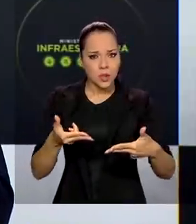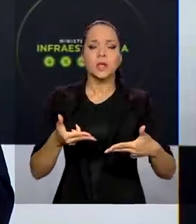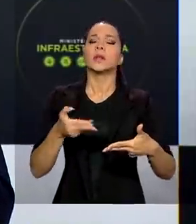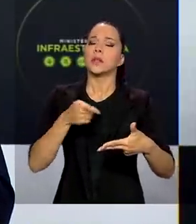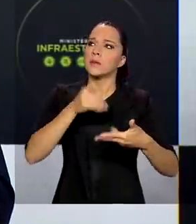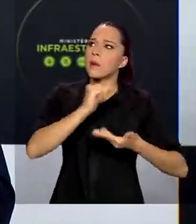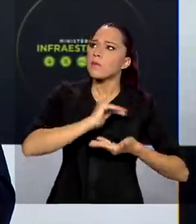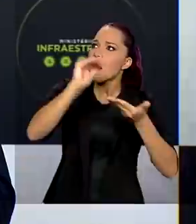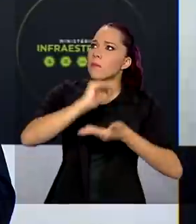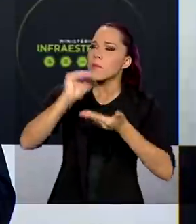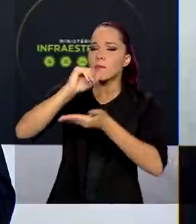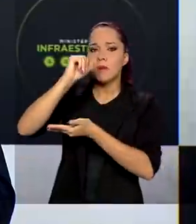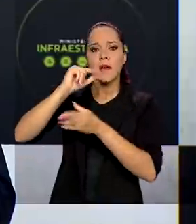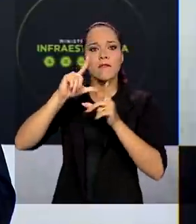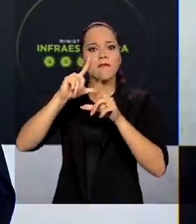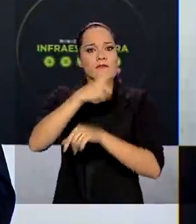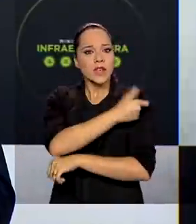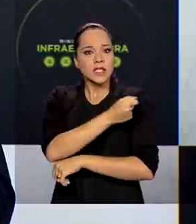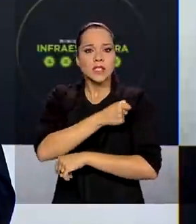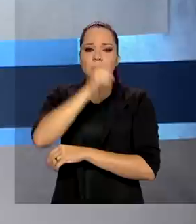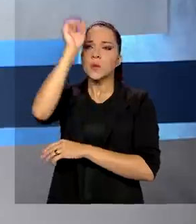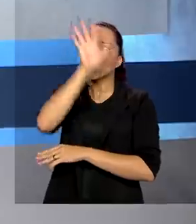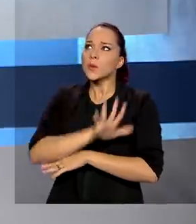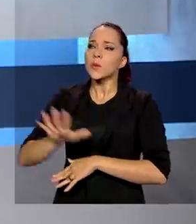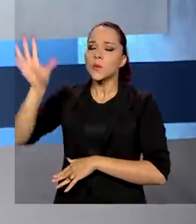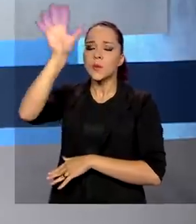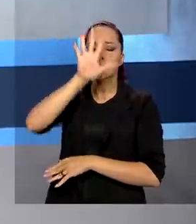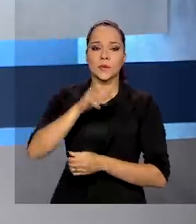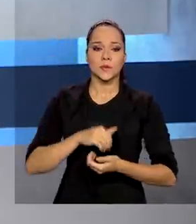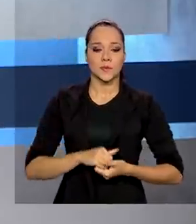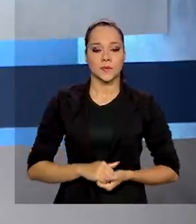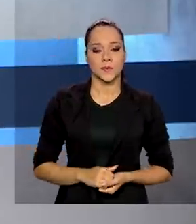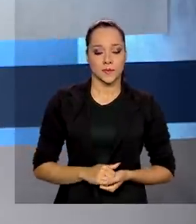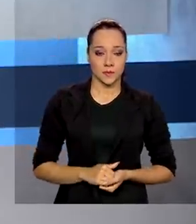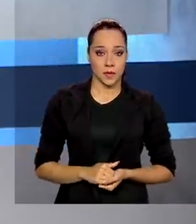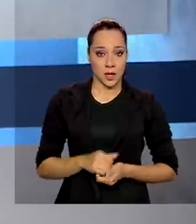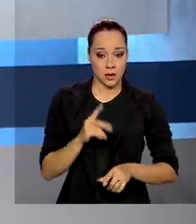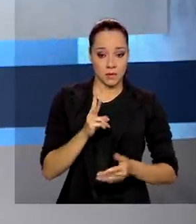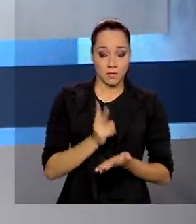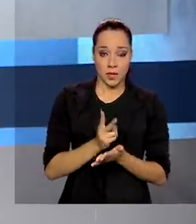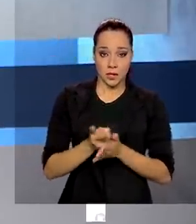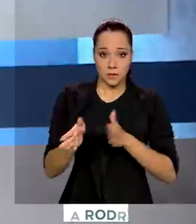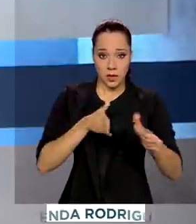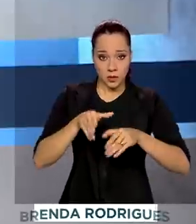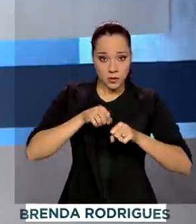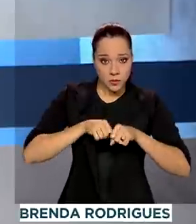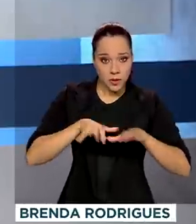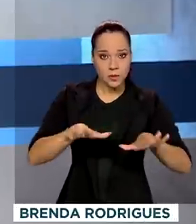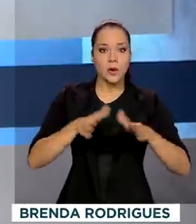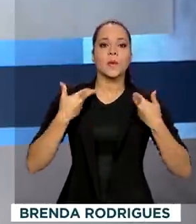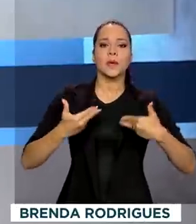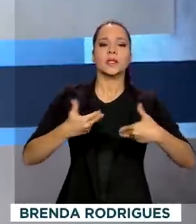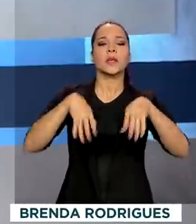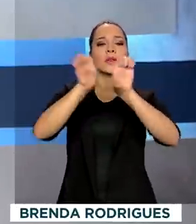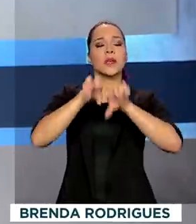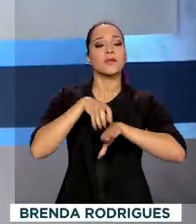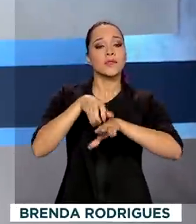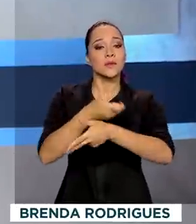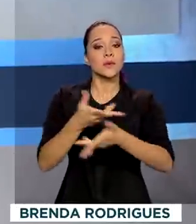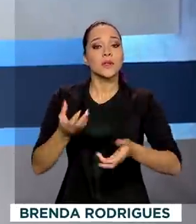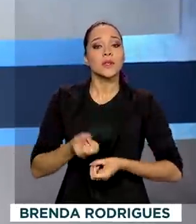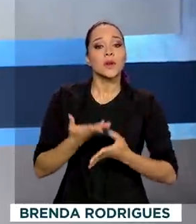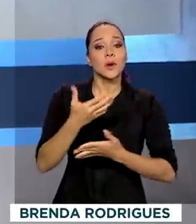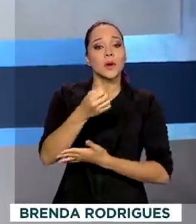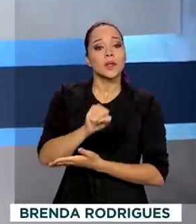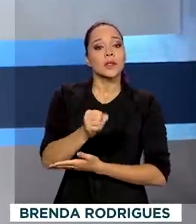onde for necessário, nos quatro cantos do país. E apesar da pandemia, o Ministério da Infraestrutura entregou 86